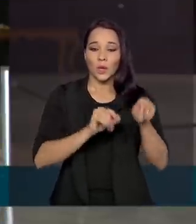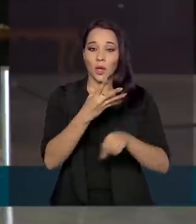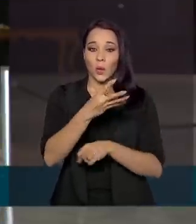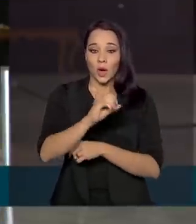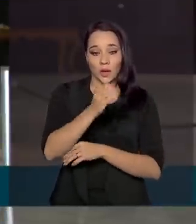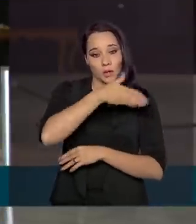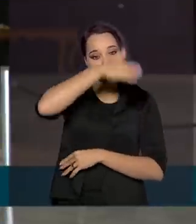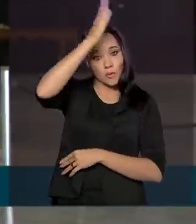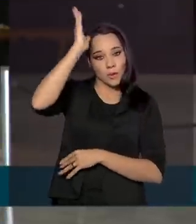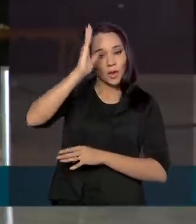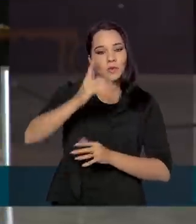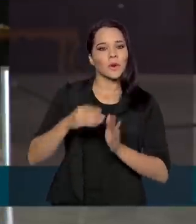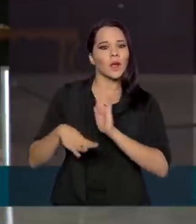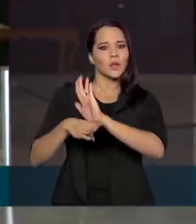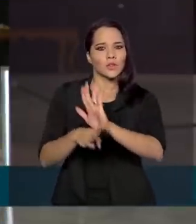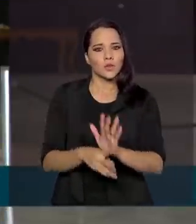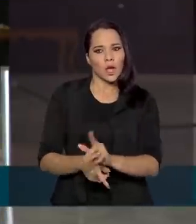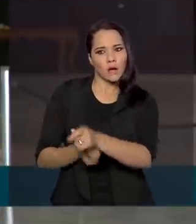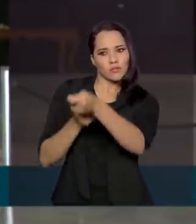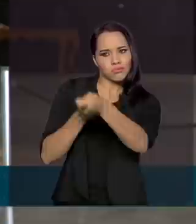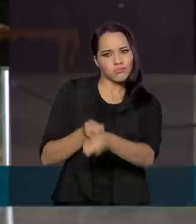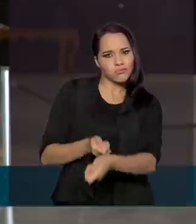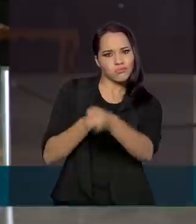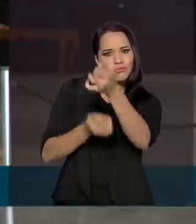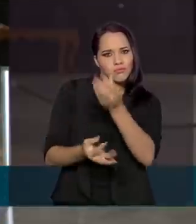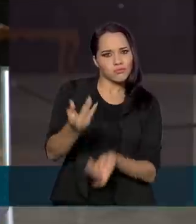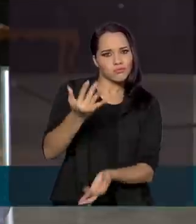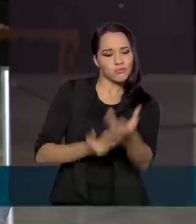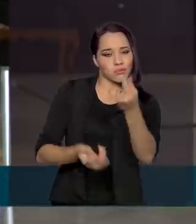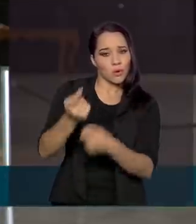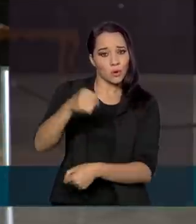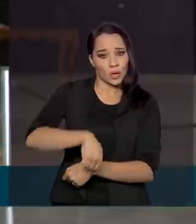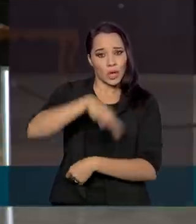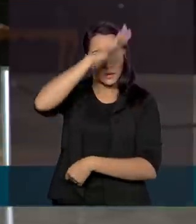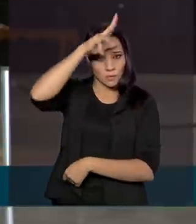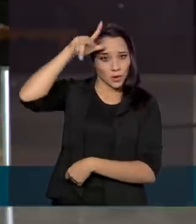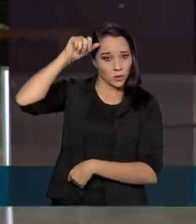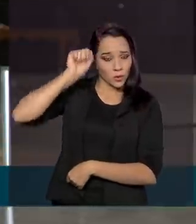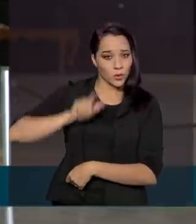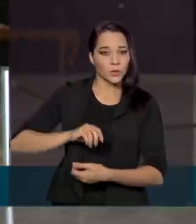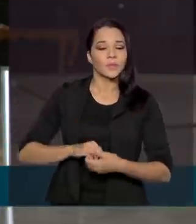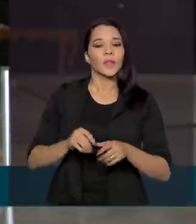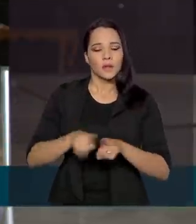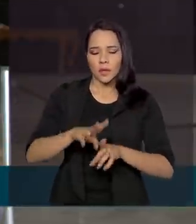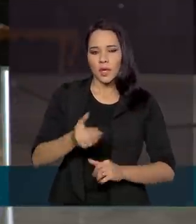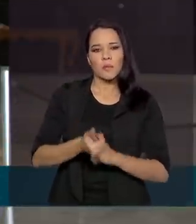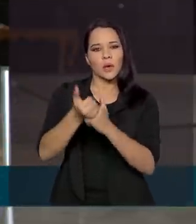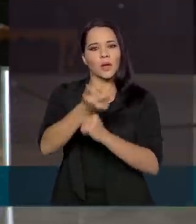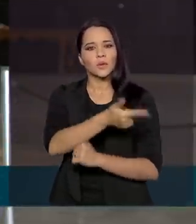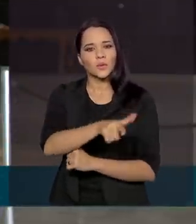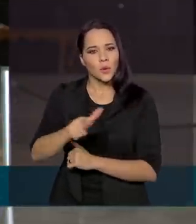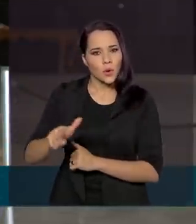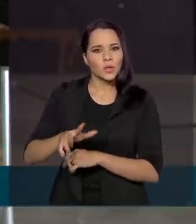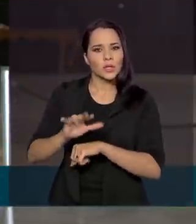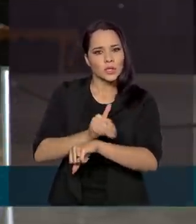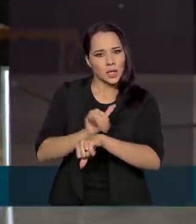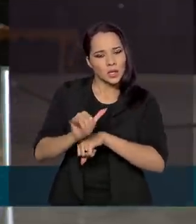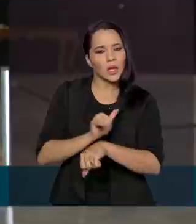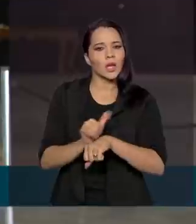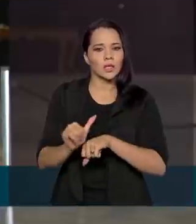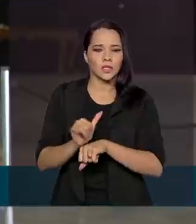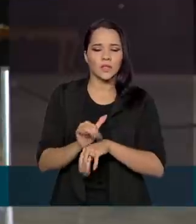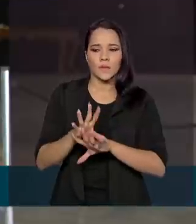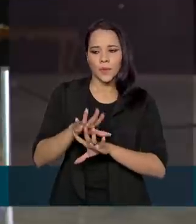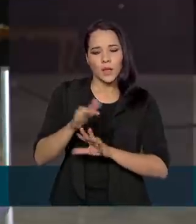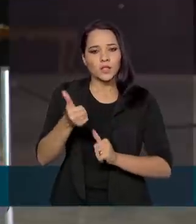bombeiros para combater o fogo no estado do Mato Grosso. E eles também têm apoiado outras ações, assim, ações humanitárias e de